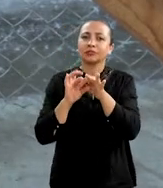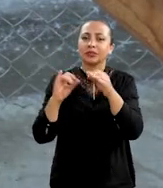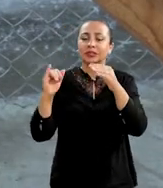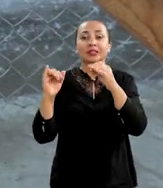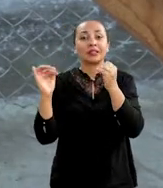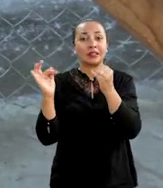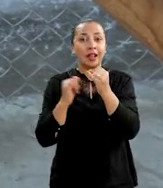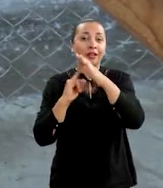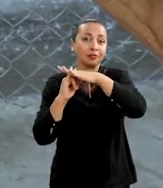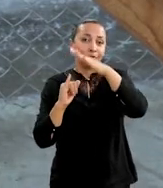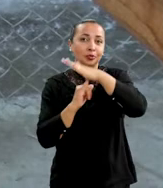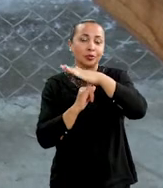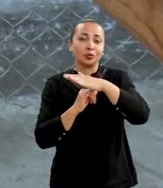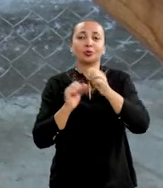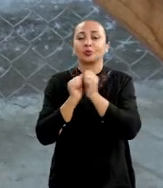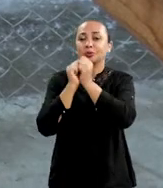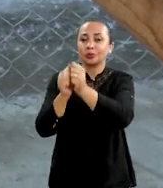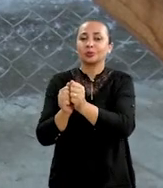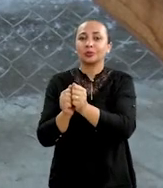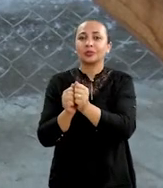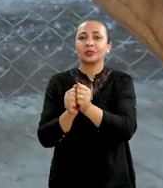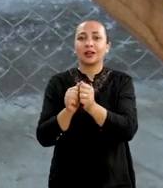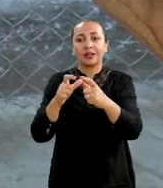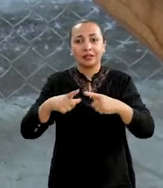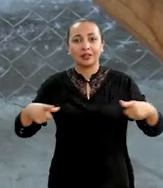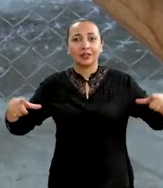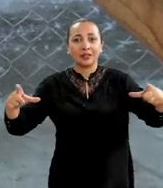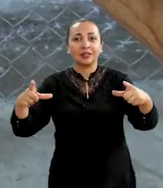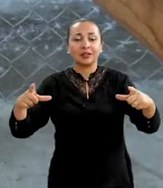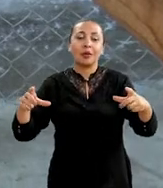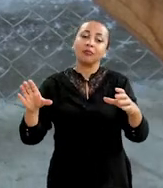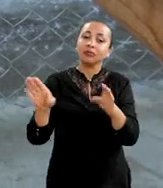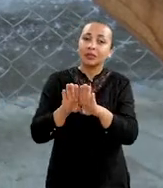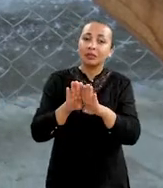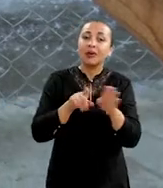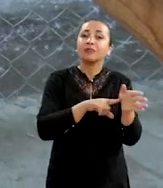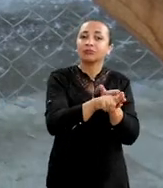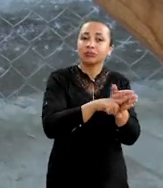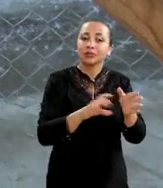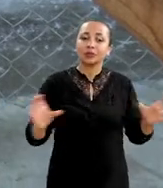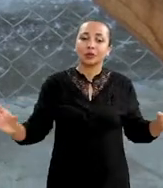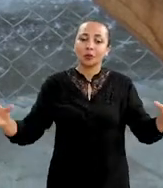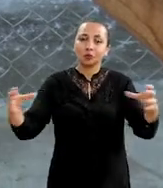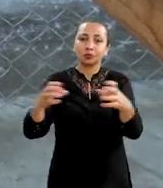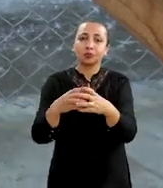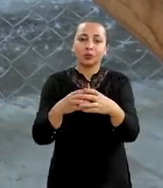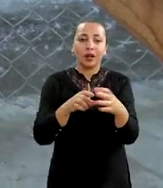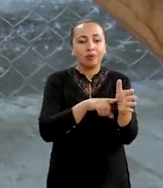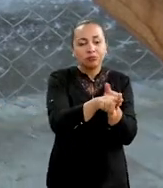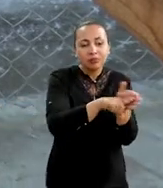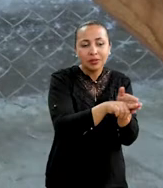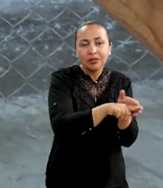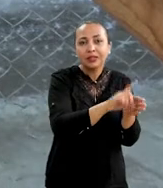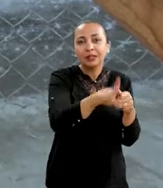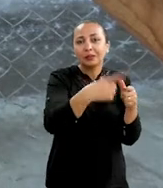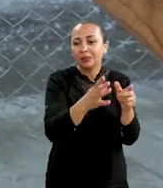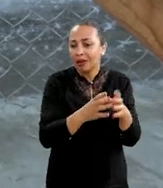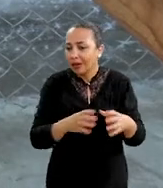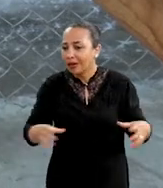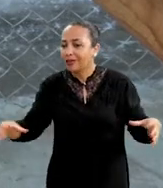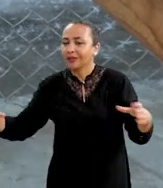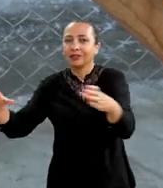instituição. A gente consegue juntar a extensão e a pesquisa. Então muitas vezes, a partir da